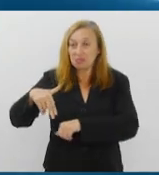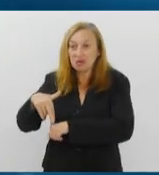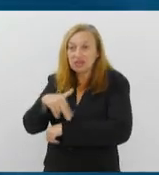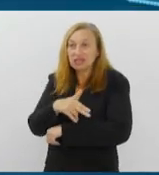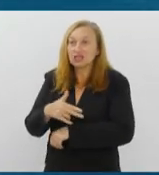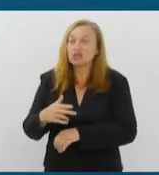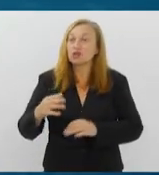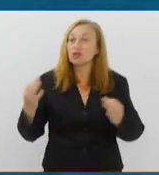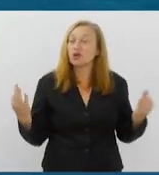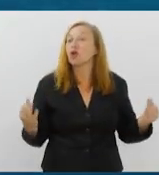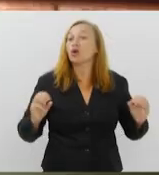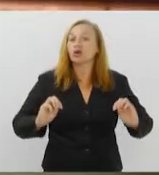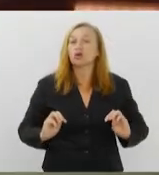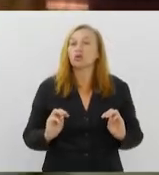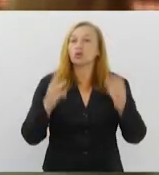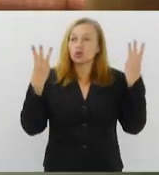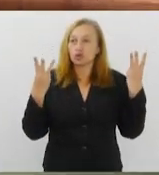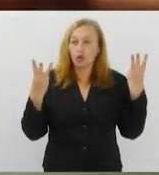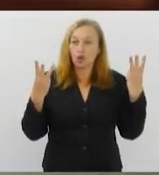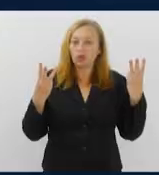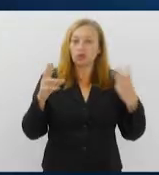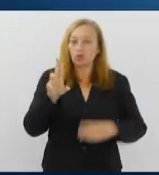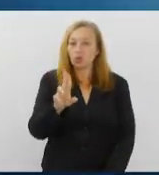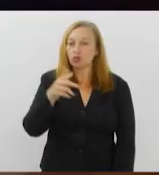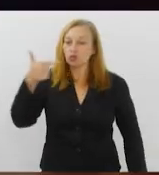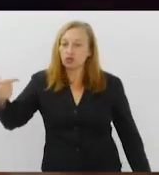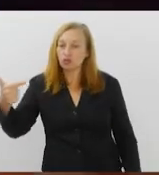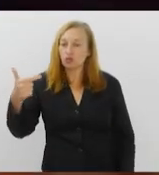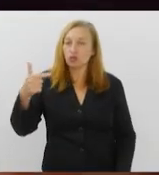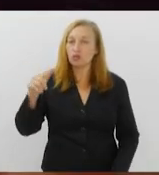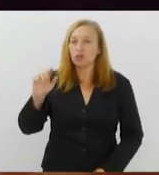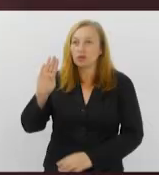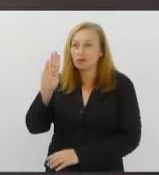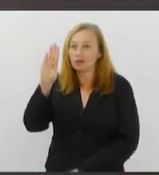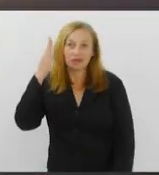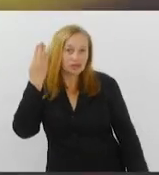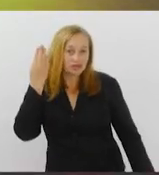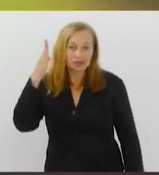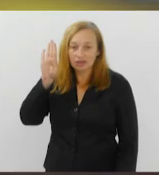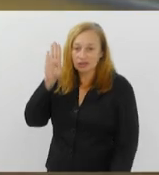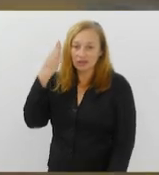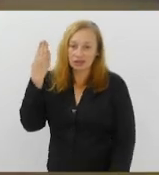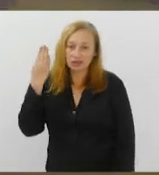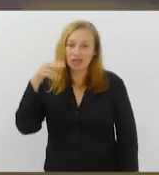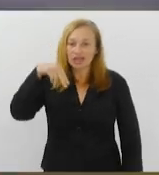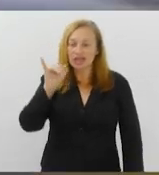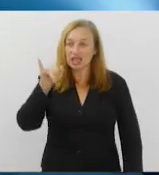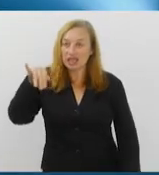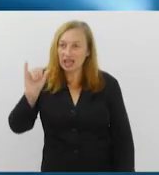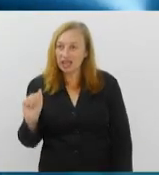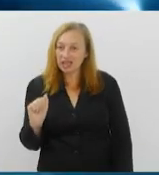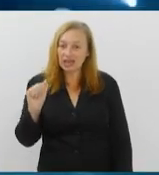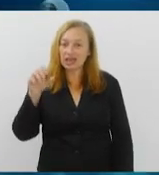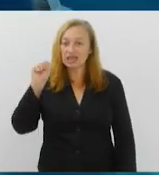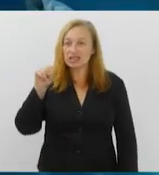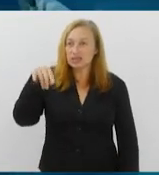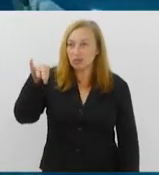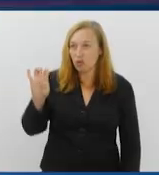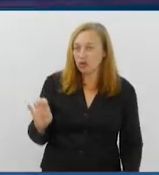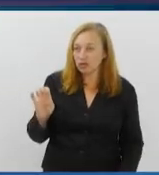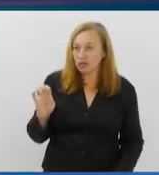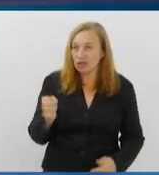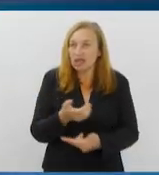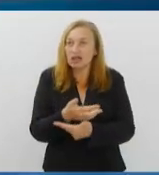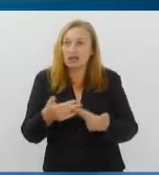sucesso de U2, Beyoncé e Nina Simone. O público vai assistir a patinação sincronizada, estilo livre e